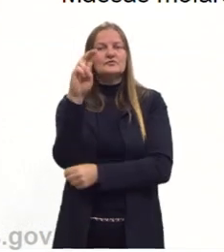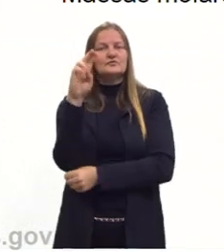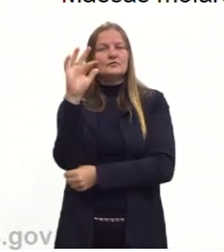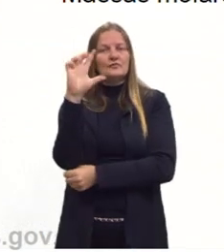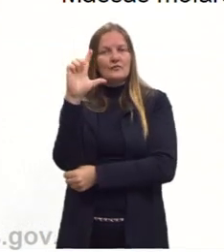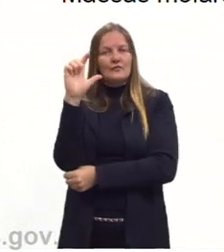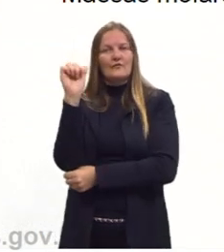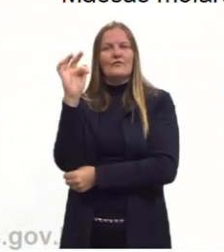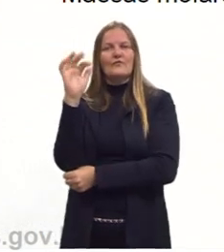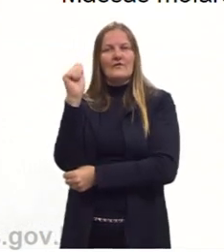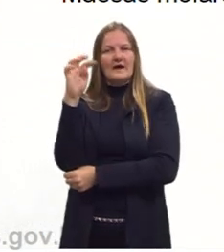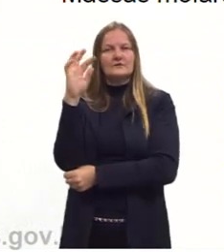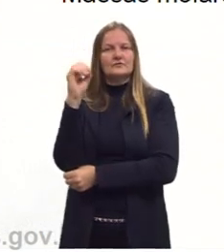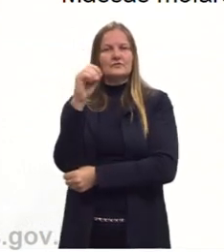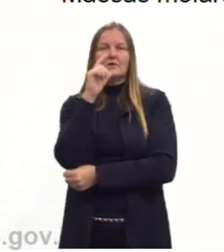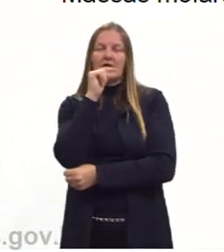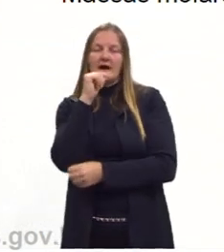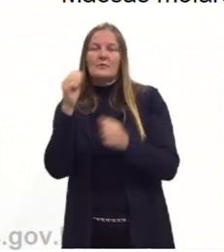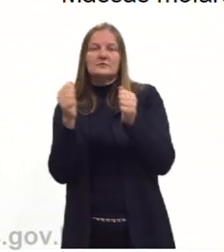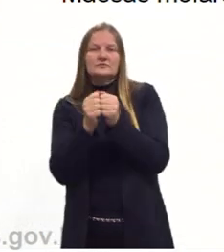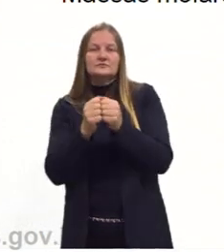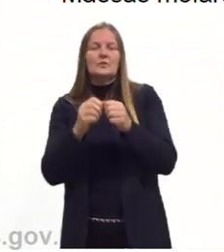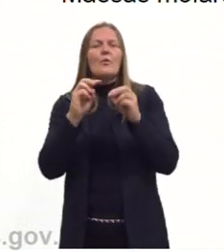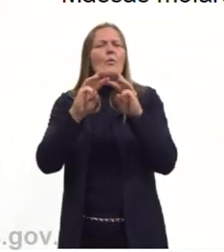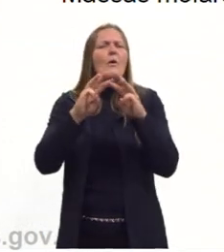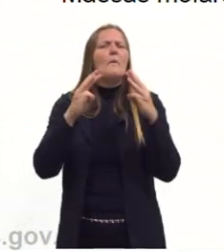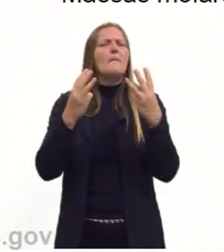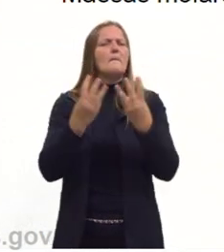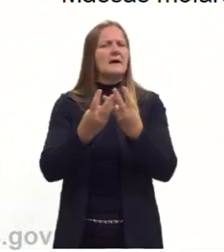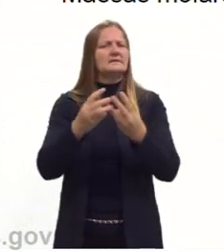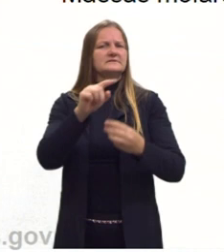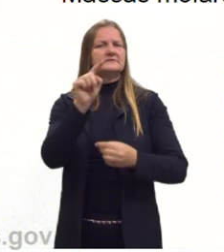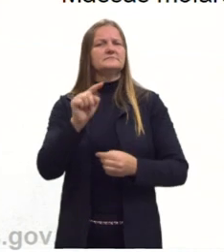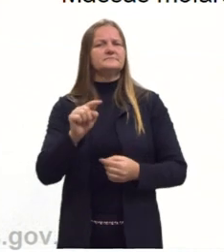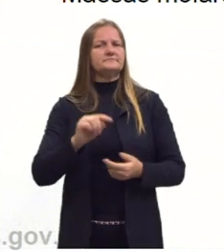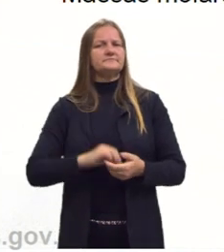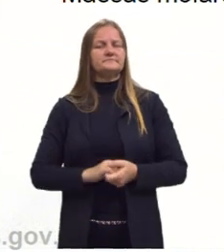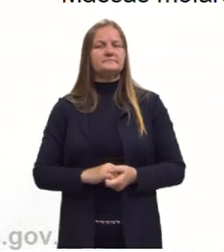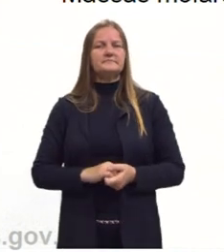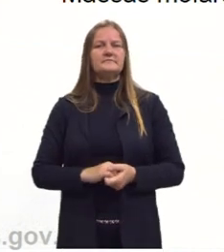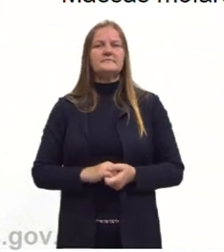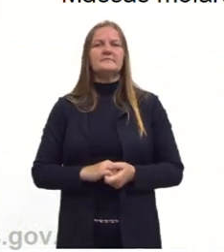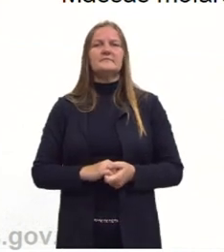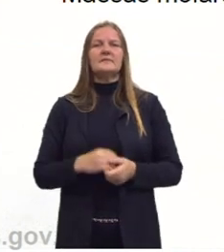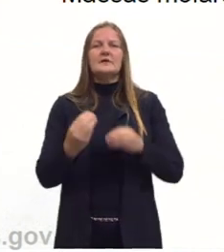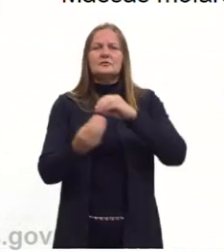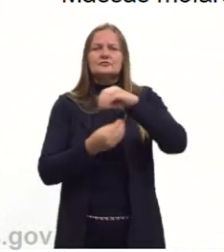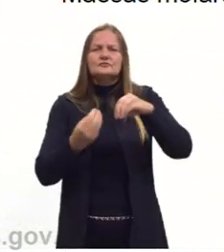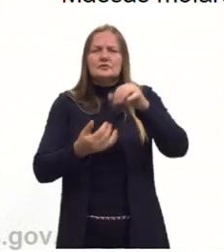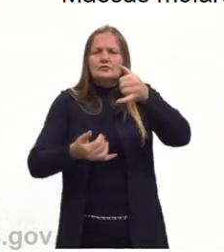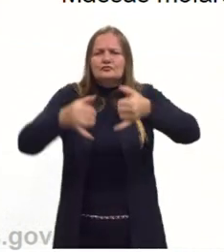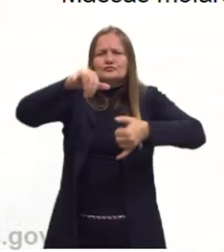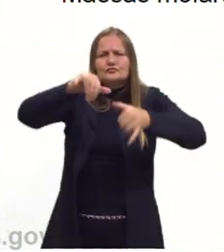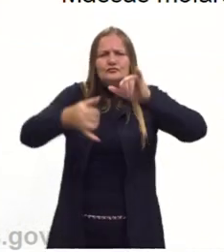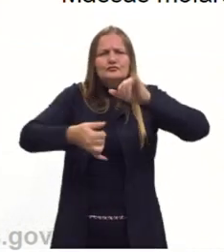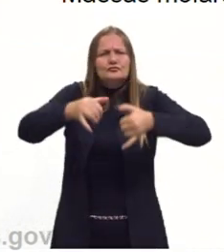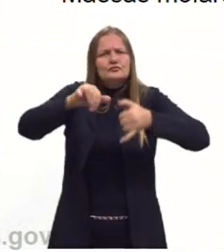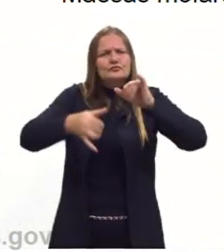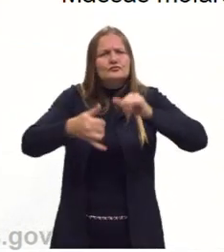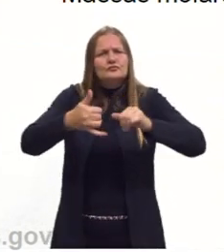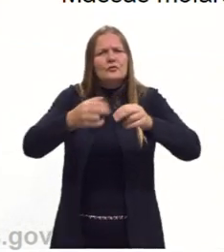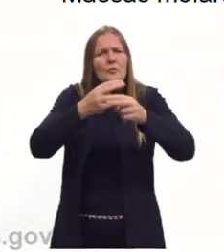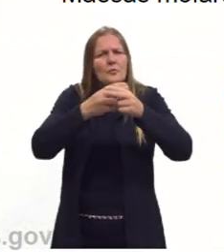Assinale a alternativa que indique a massa de hidróxido de sódio necessária para neutralizar 58